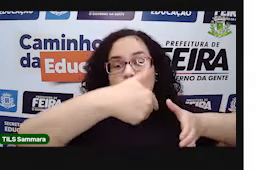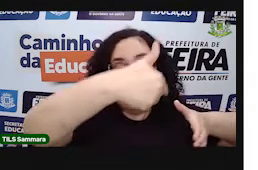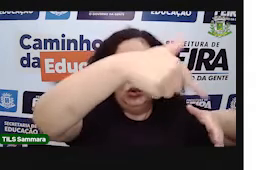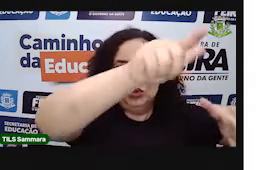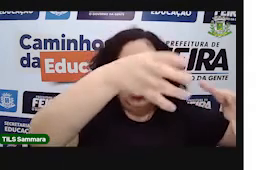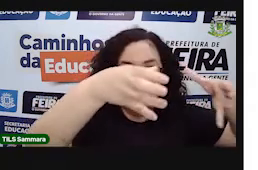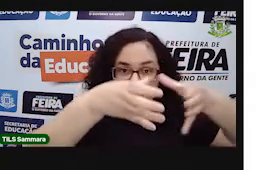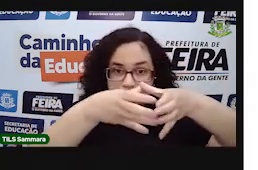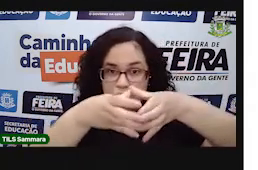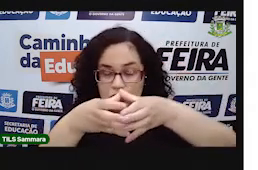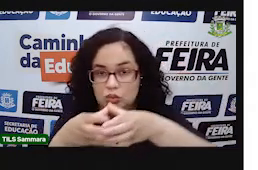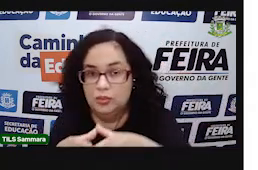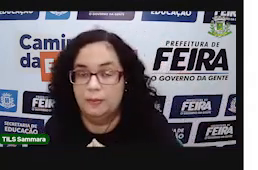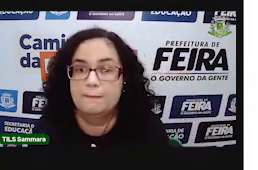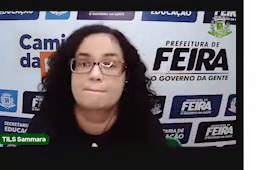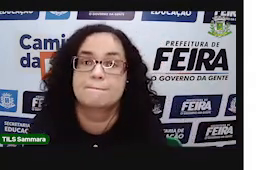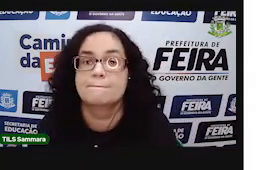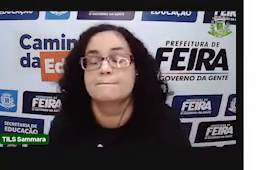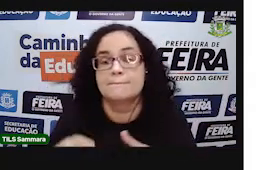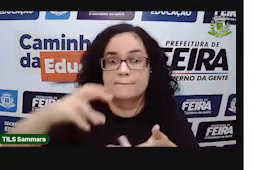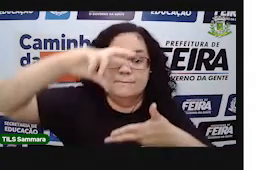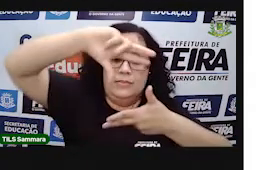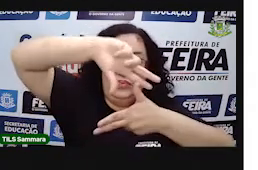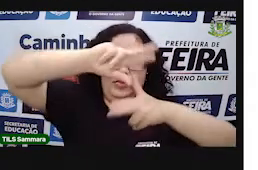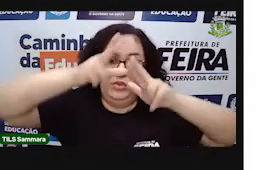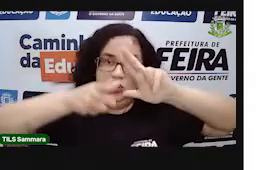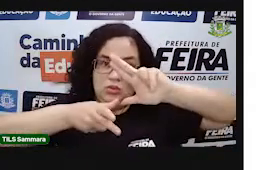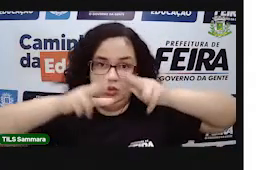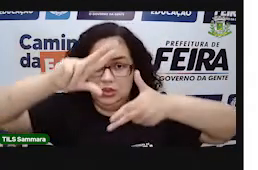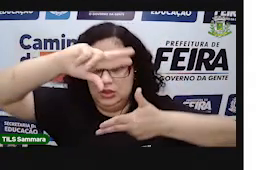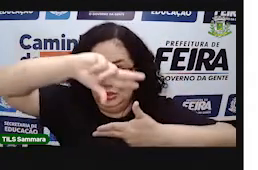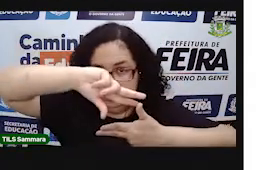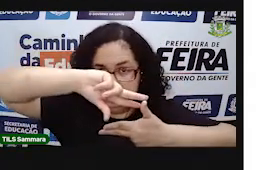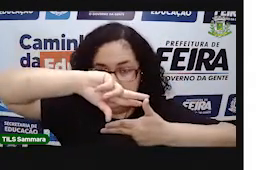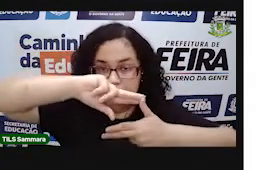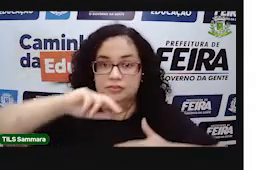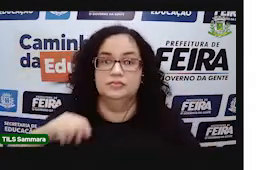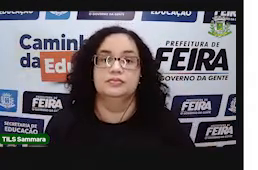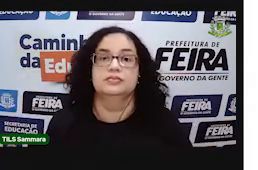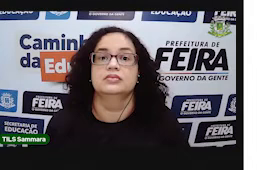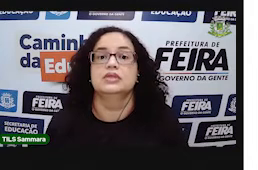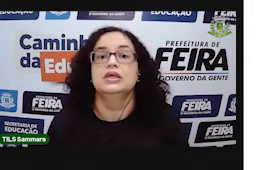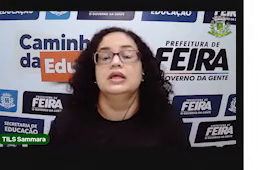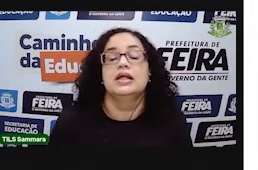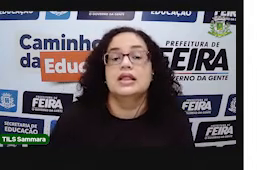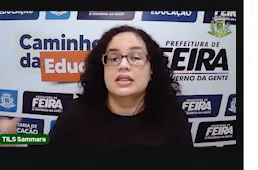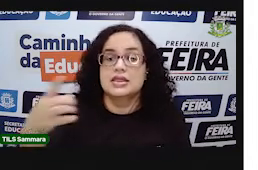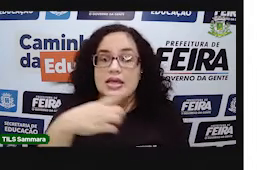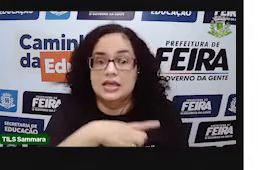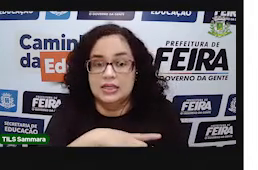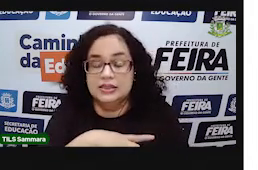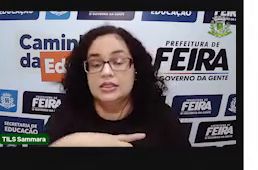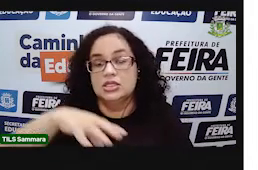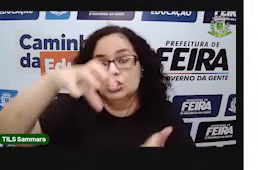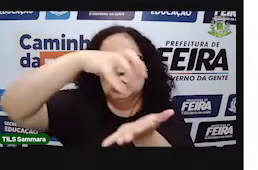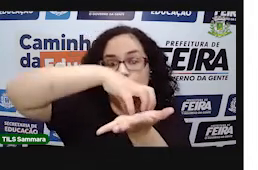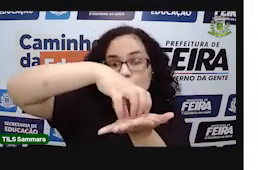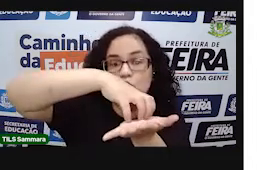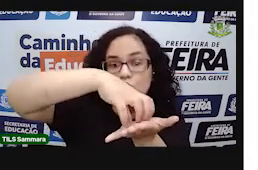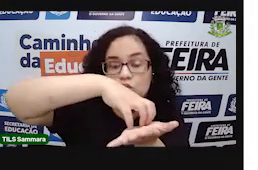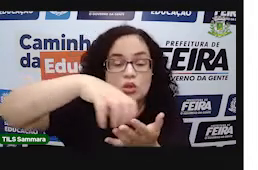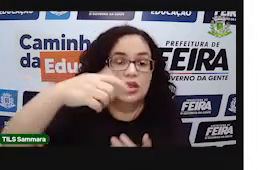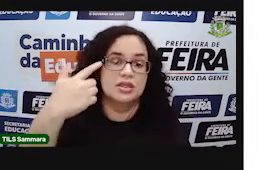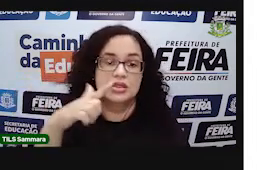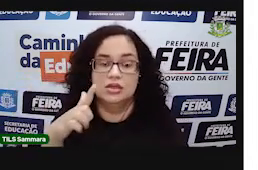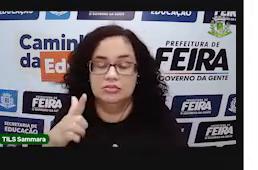E o outro grupo de sólidos geométricos é o grupo dos poliedros. E no grupo dos poliedros, a gente